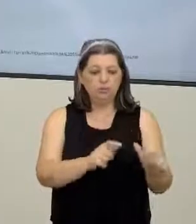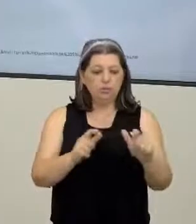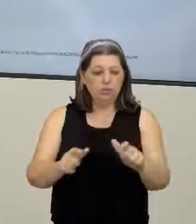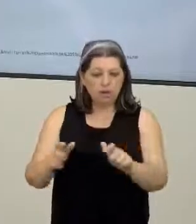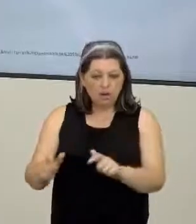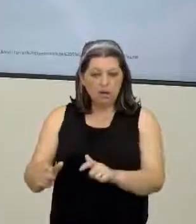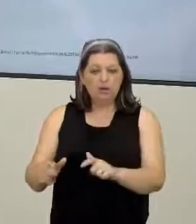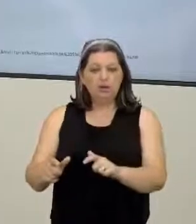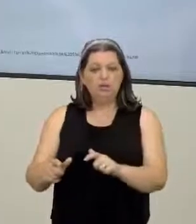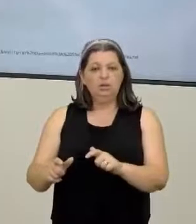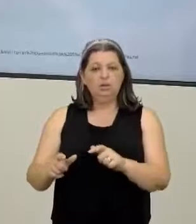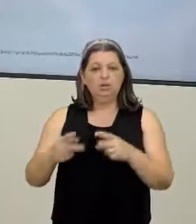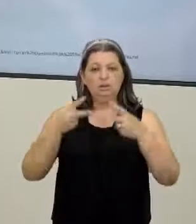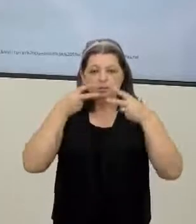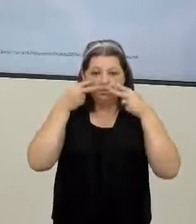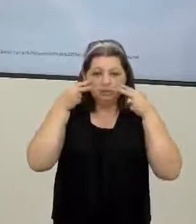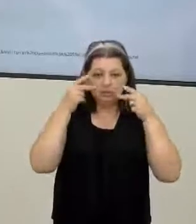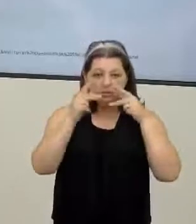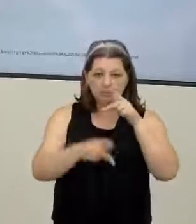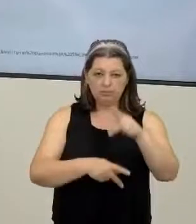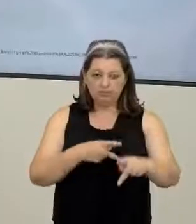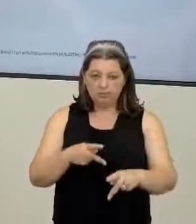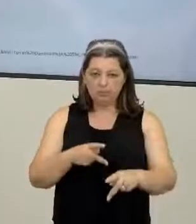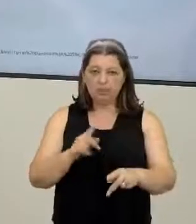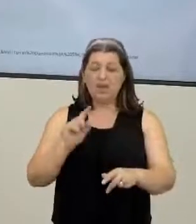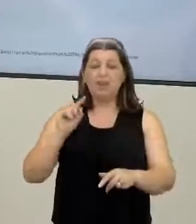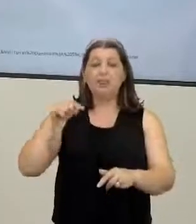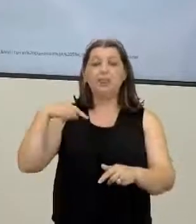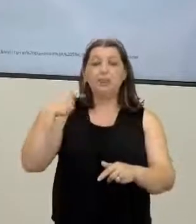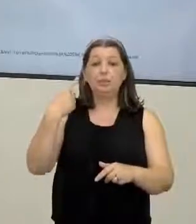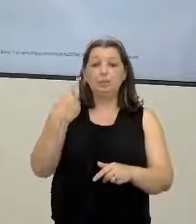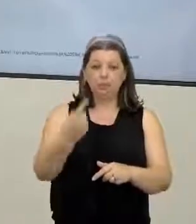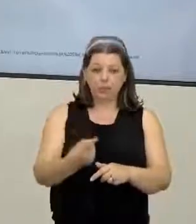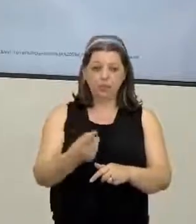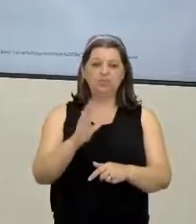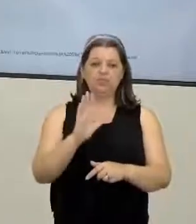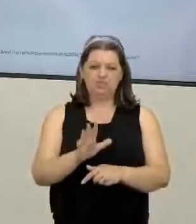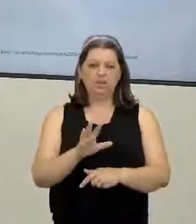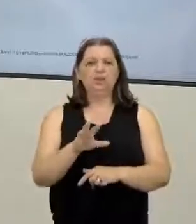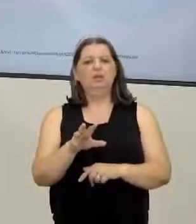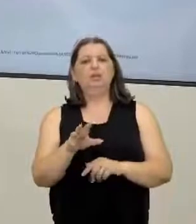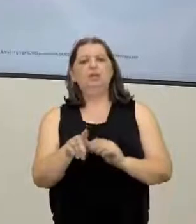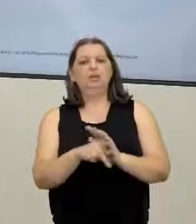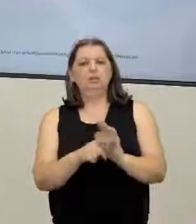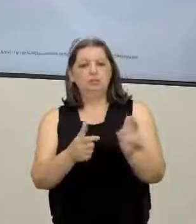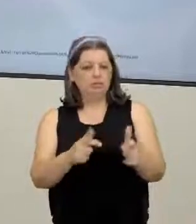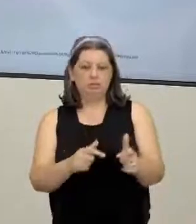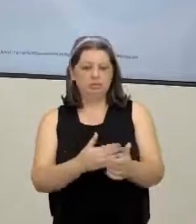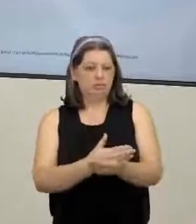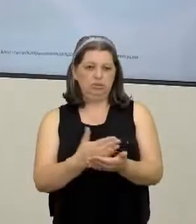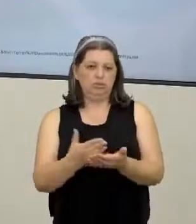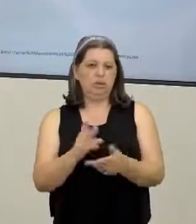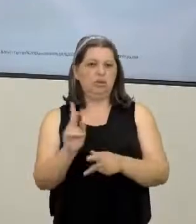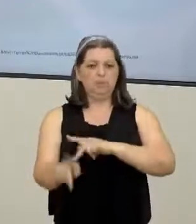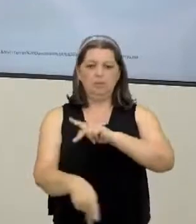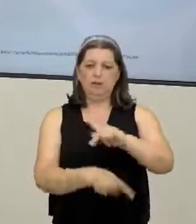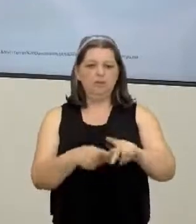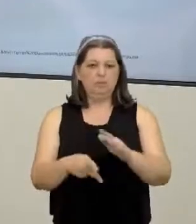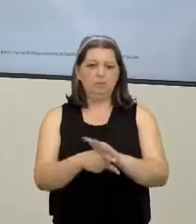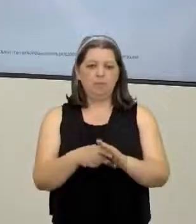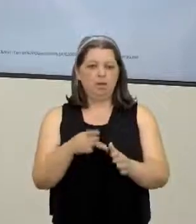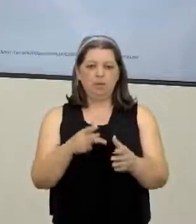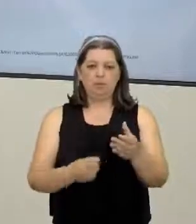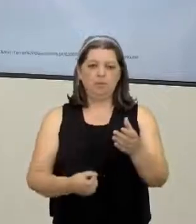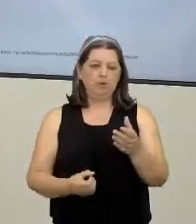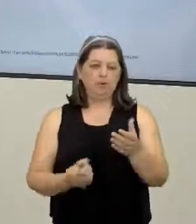indígenas Eles vêm bem depois Da ocupação que é desde o início Eles são povos originários do Brasil